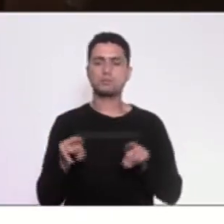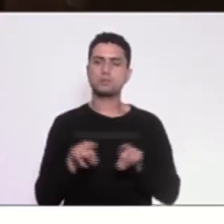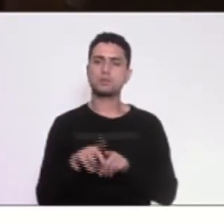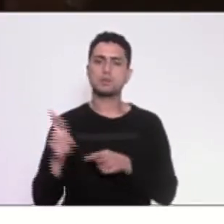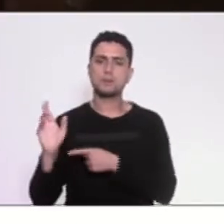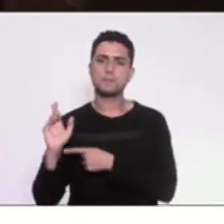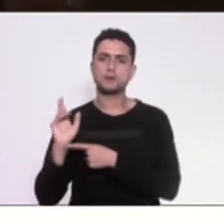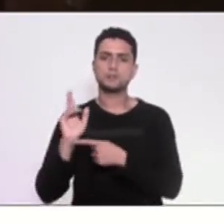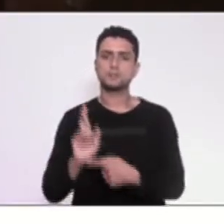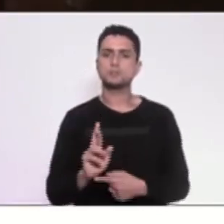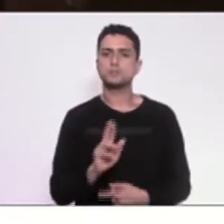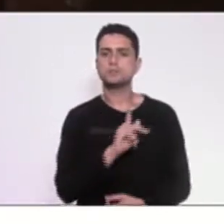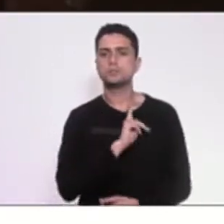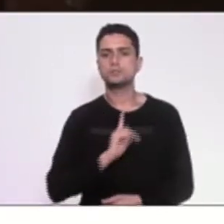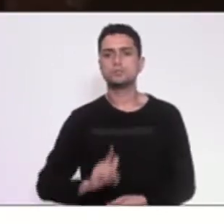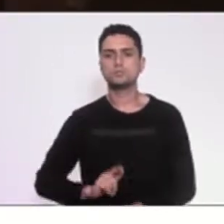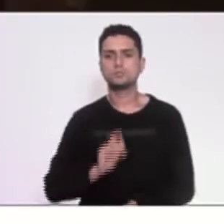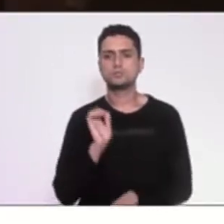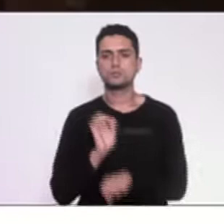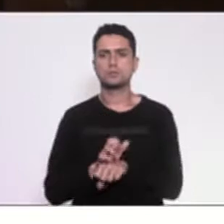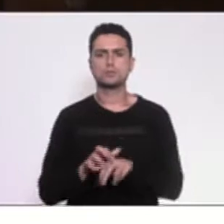membros do Conselho Construtivo.